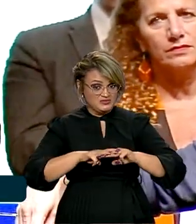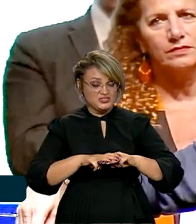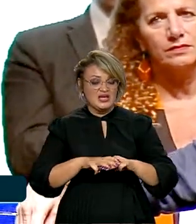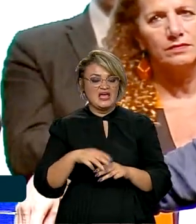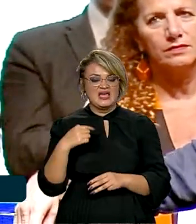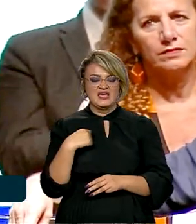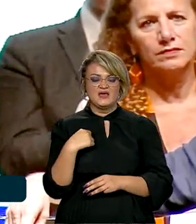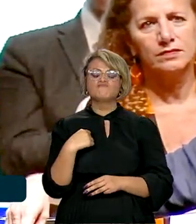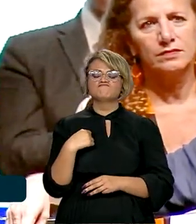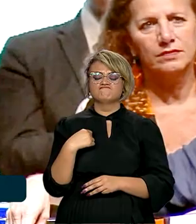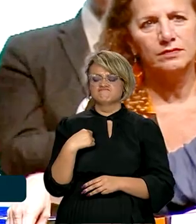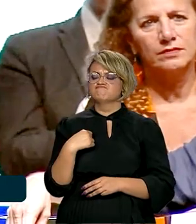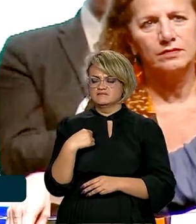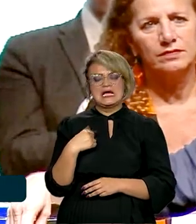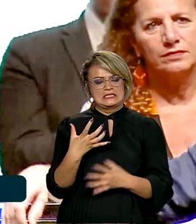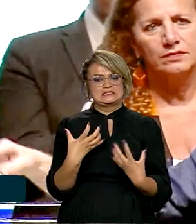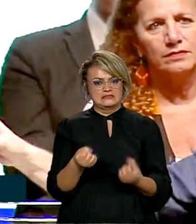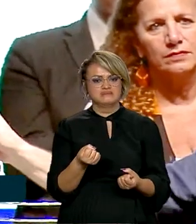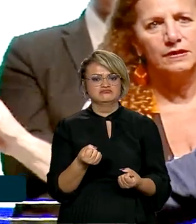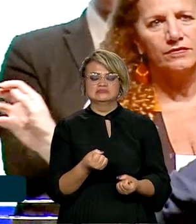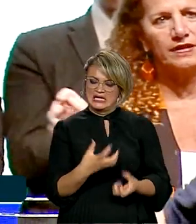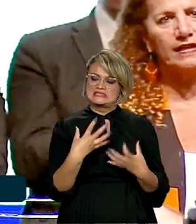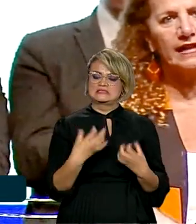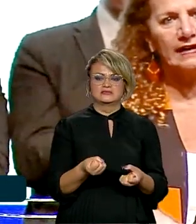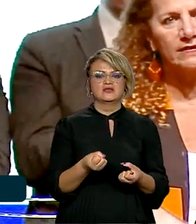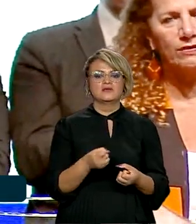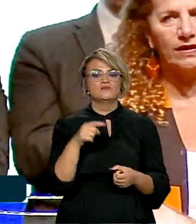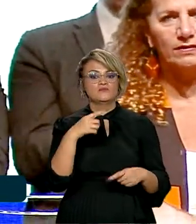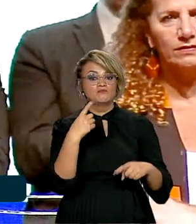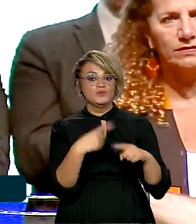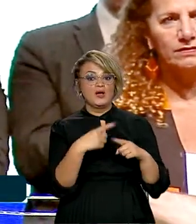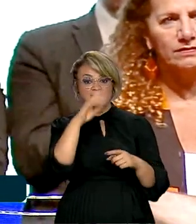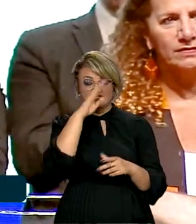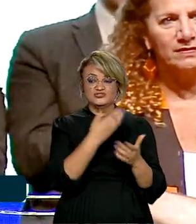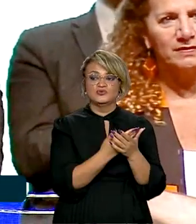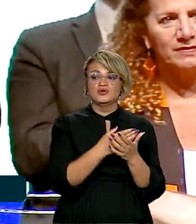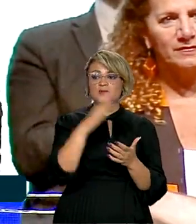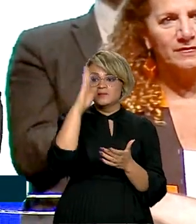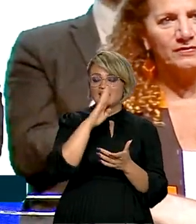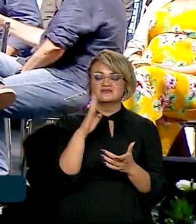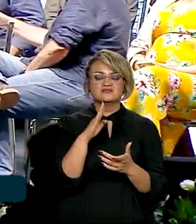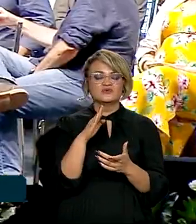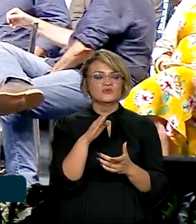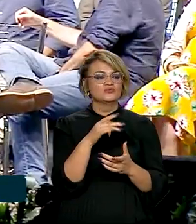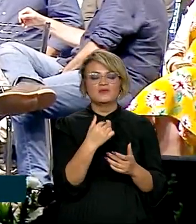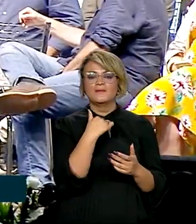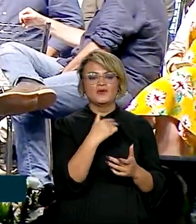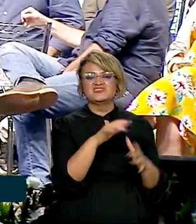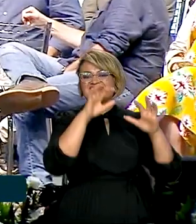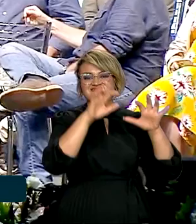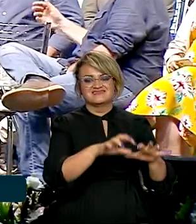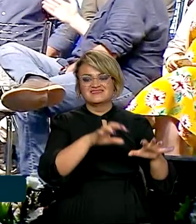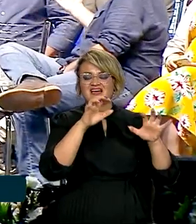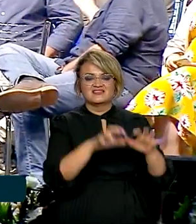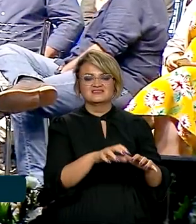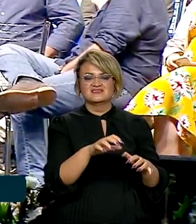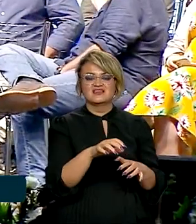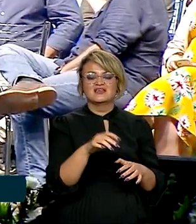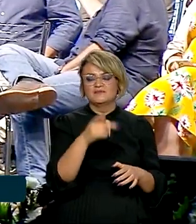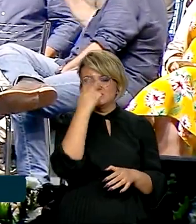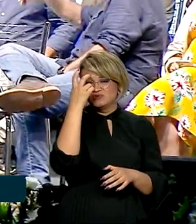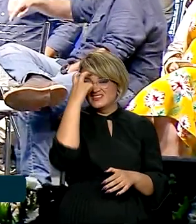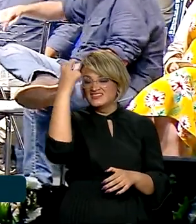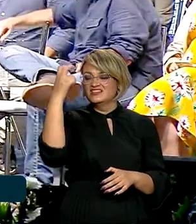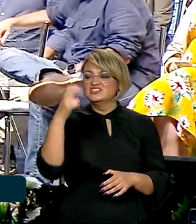eu não vacilei, porque eu acho que esse país não pode continuar permitindo que os seus gênios